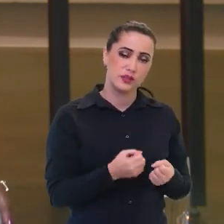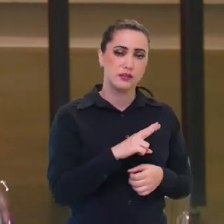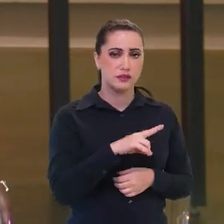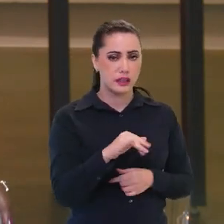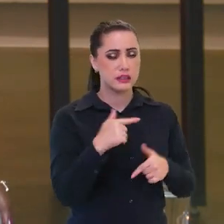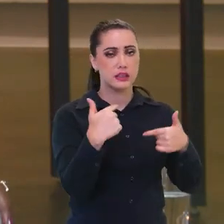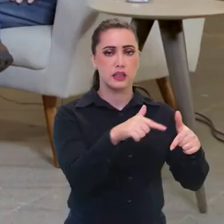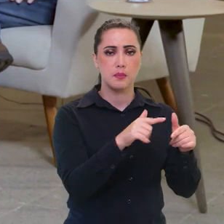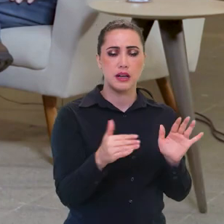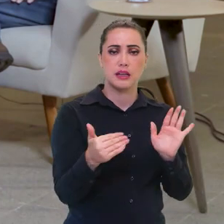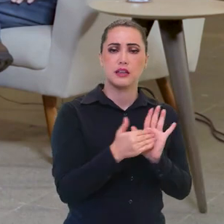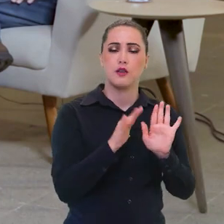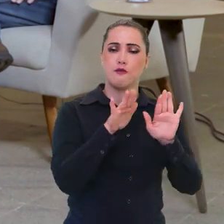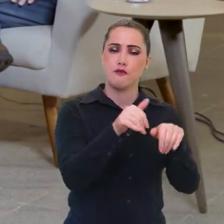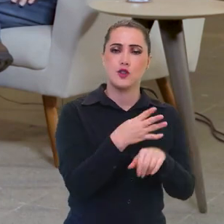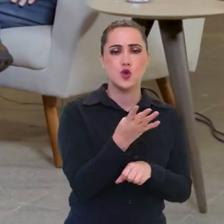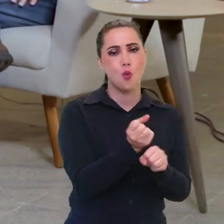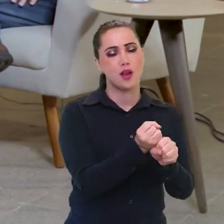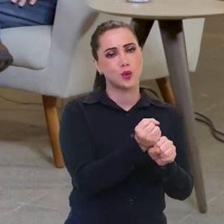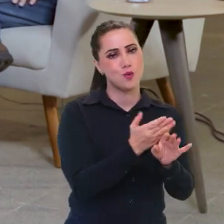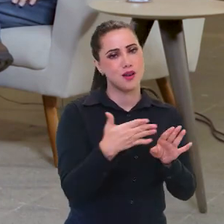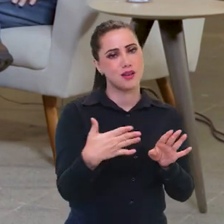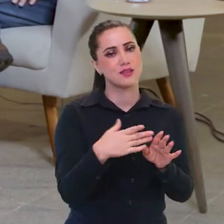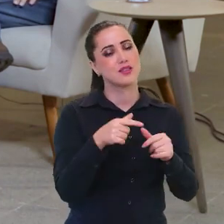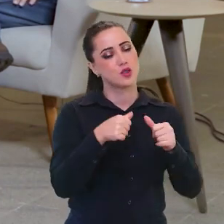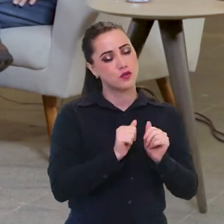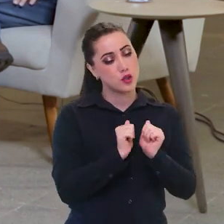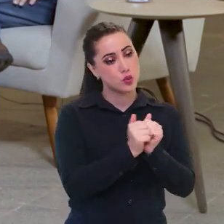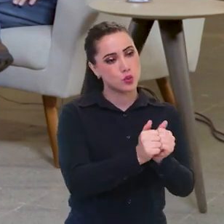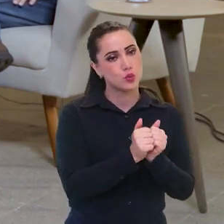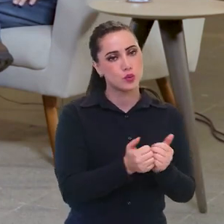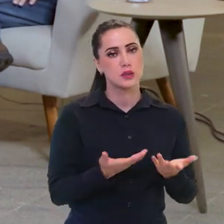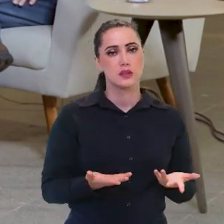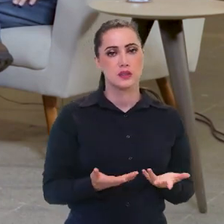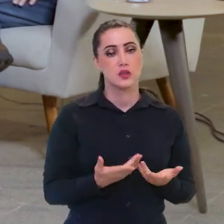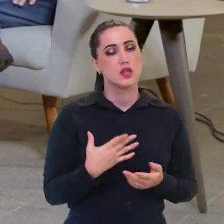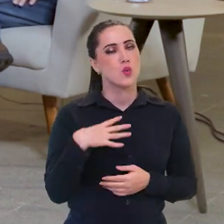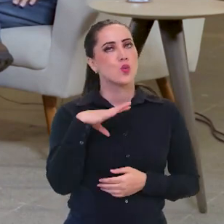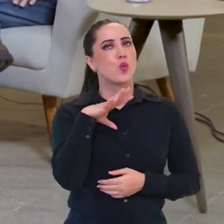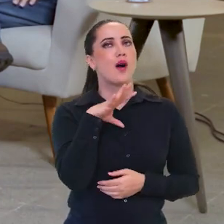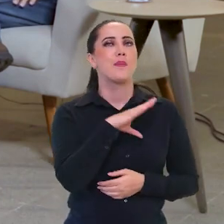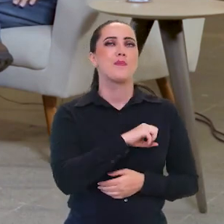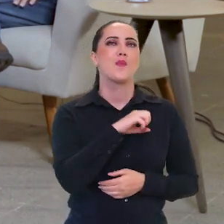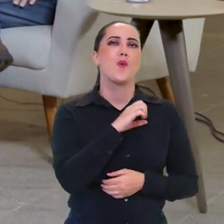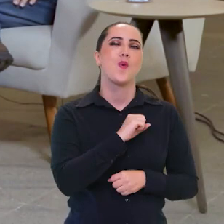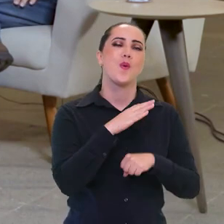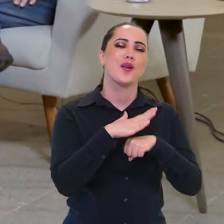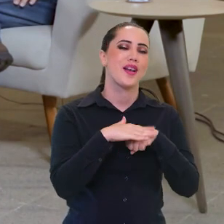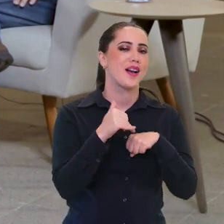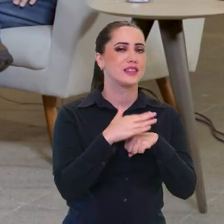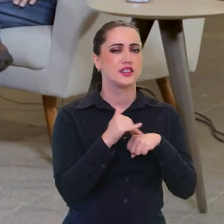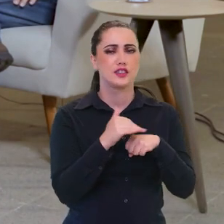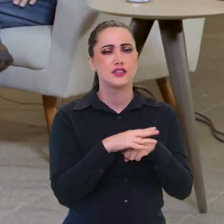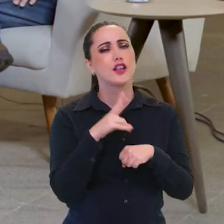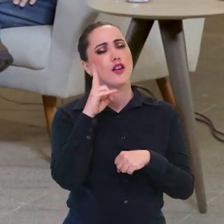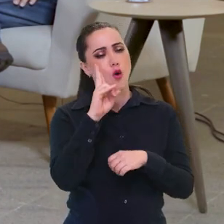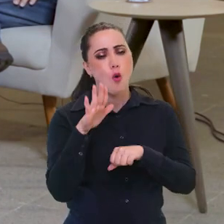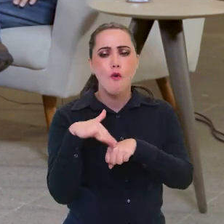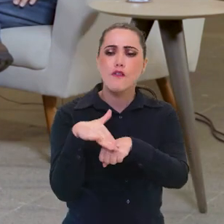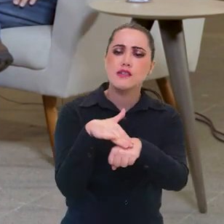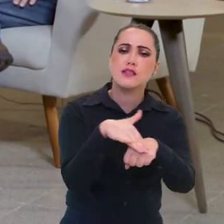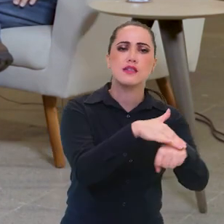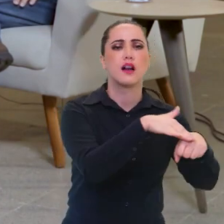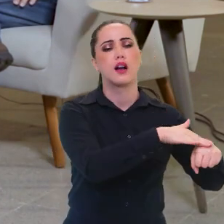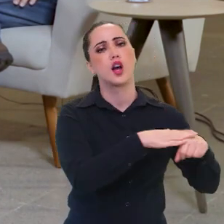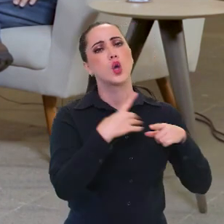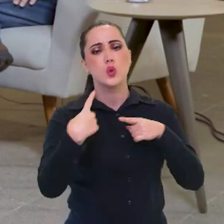trabalhar até o final desses quatro anos que eu estiver por aqui, né? Com muito amor, carinho, dedicação, ouvindo todo